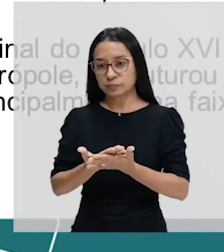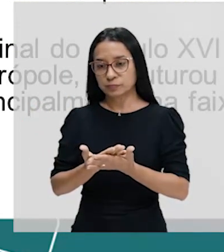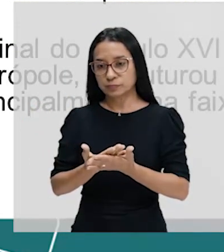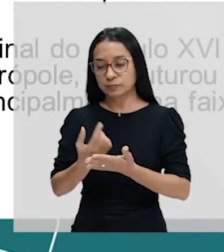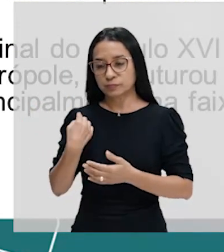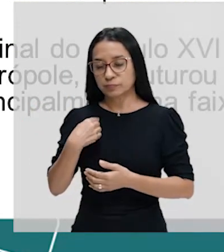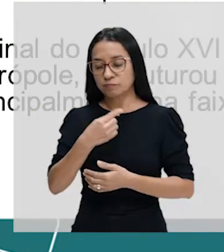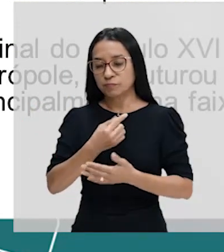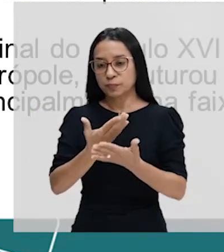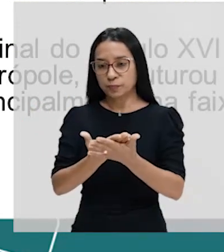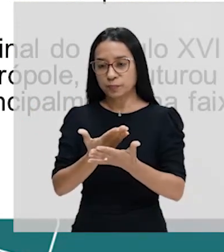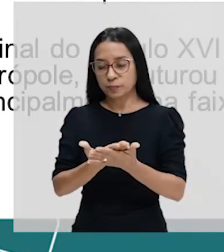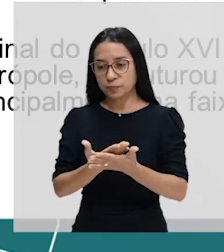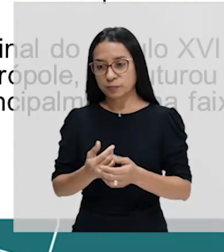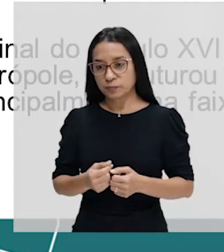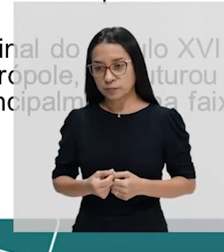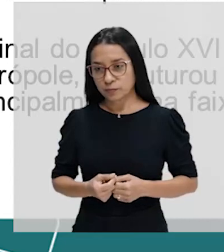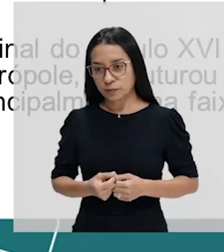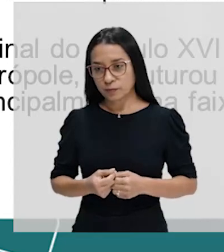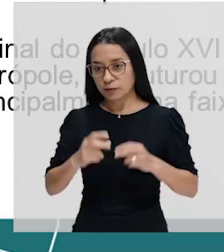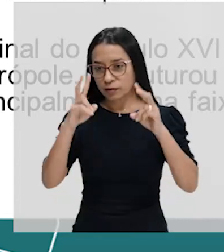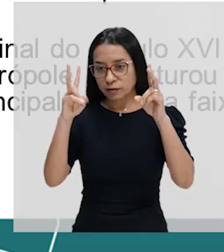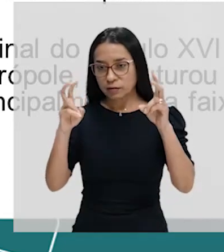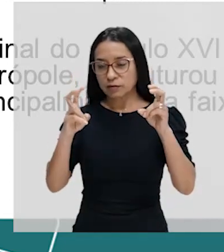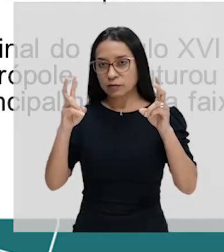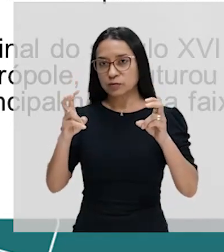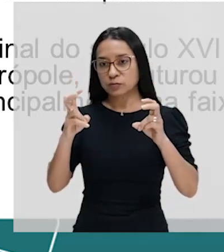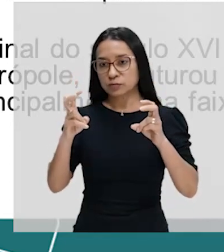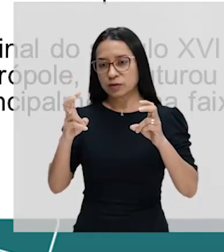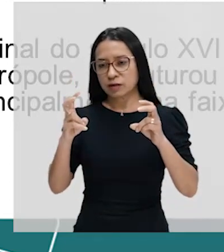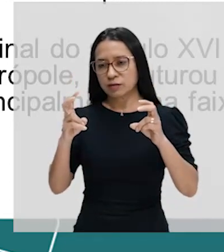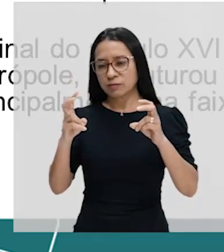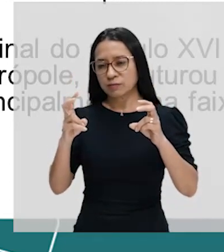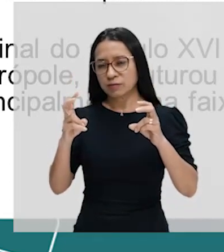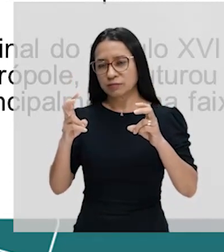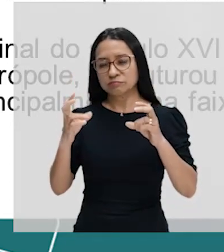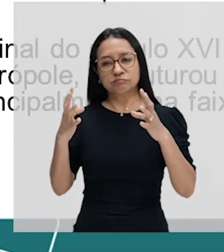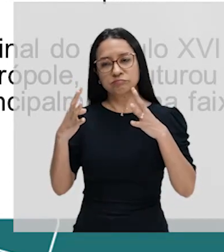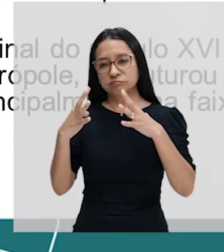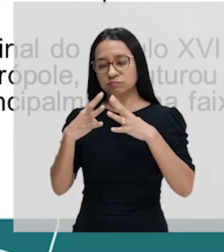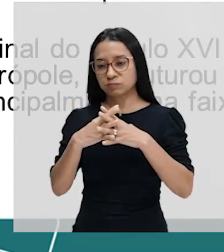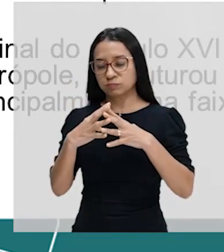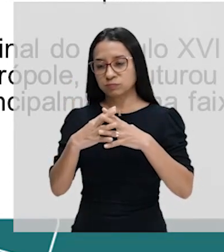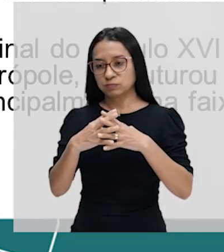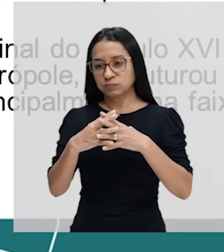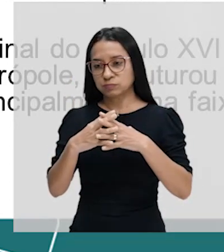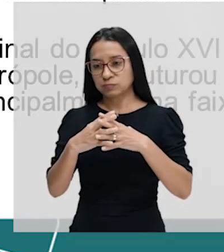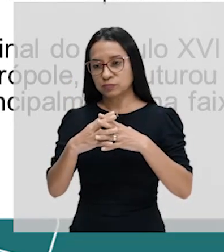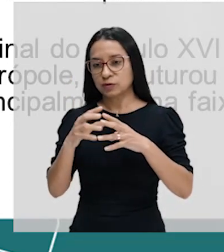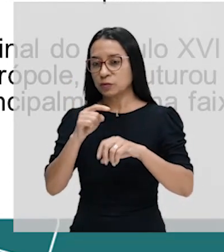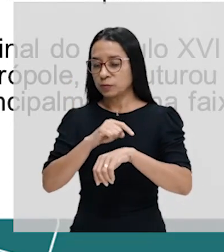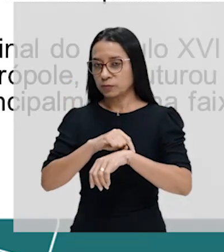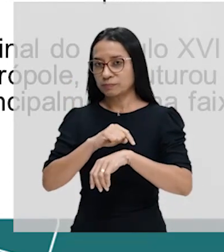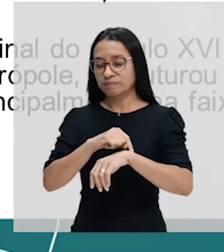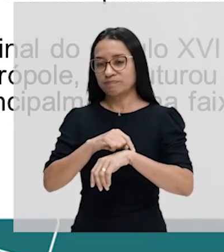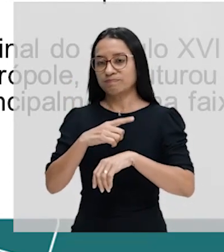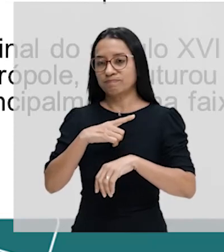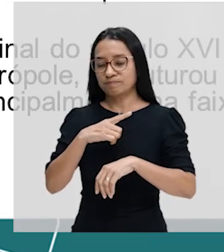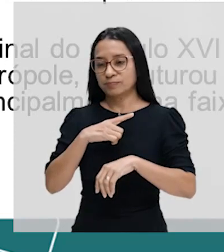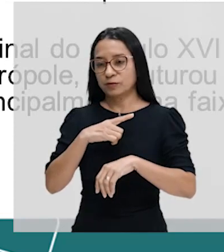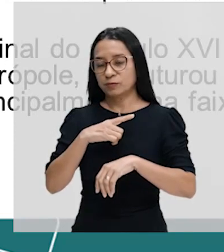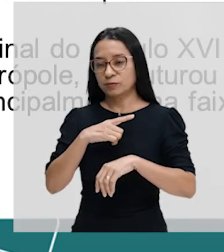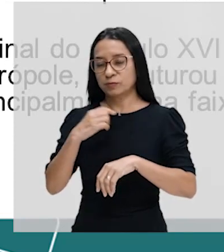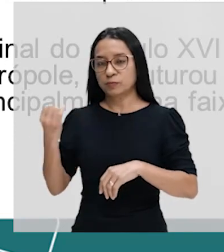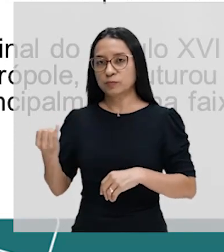de um tema que acaba sendo complexo. E pelo tempo que nós temos, é